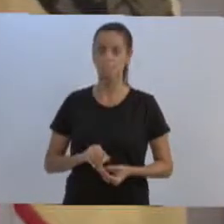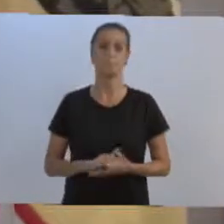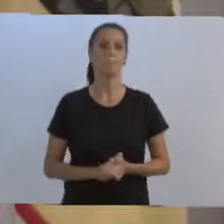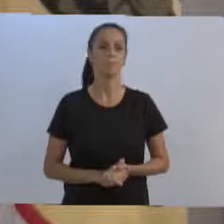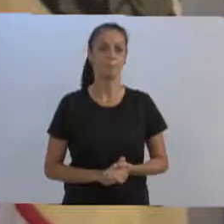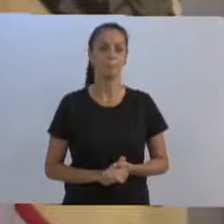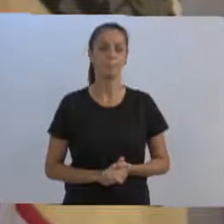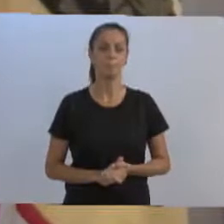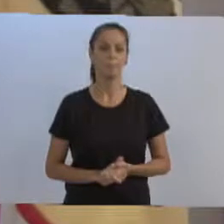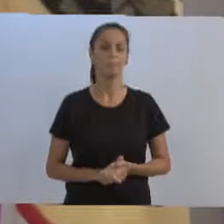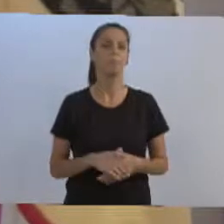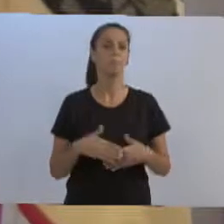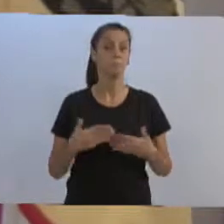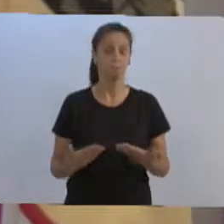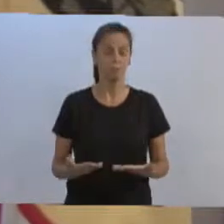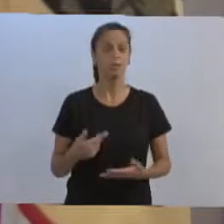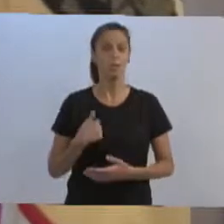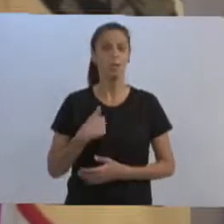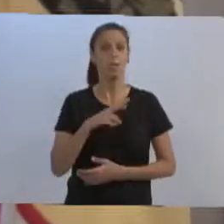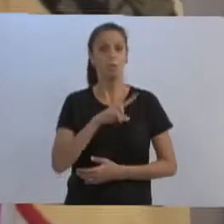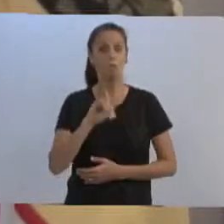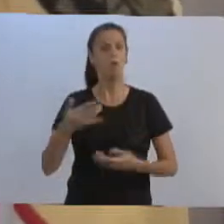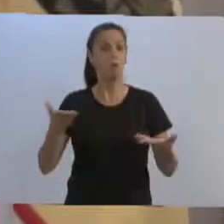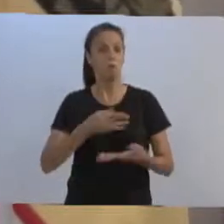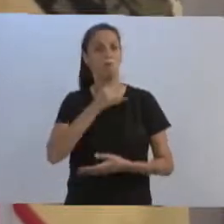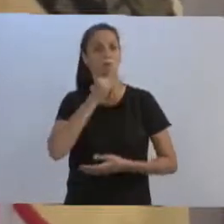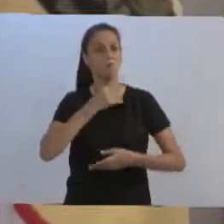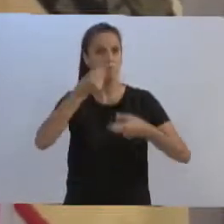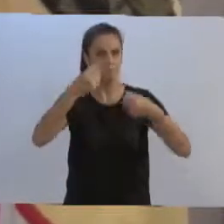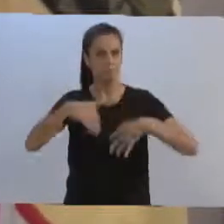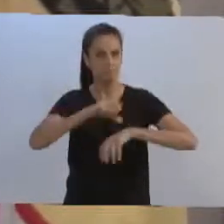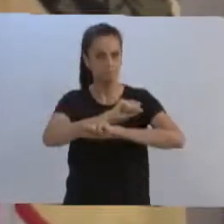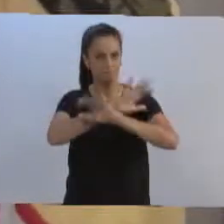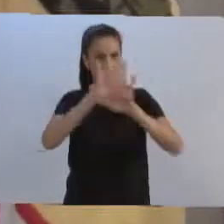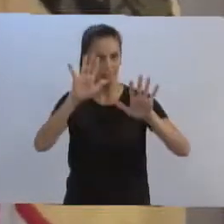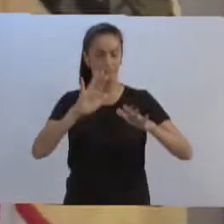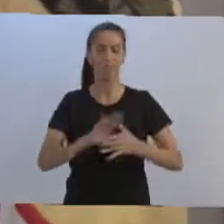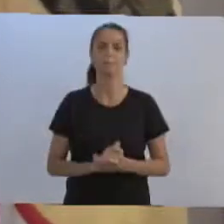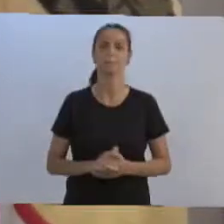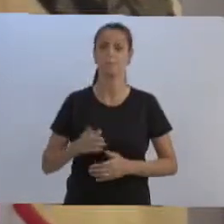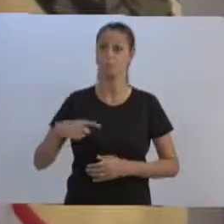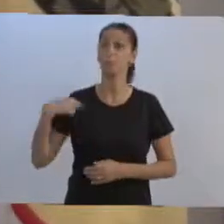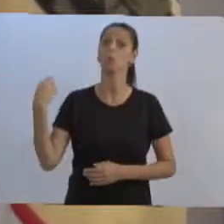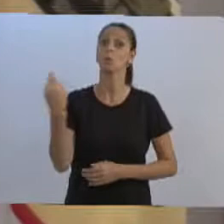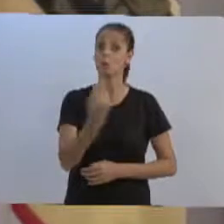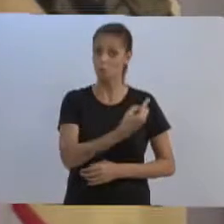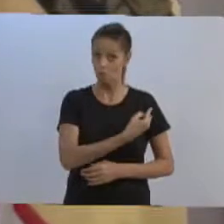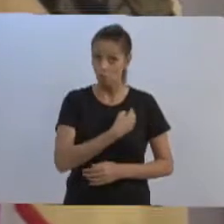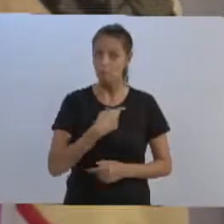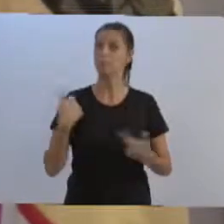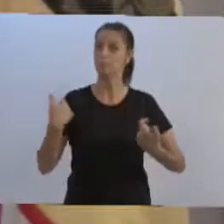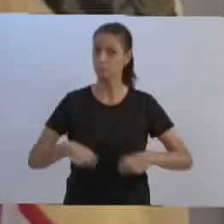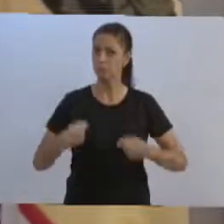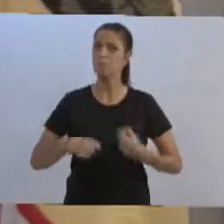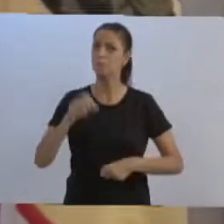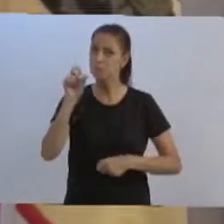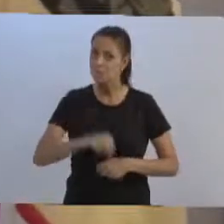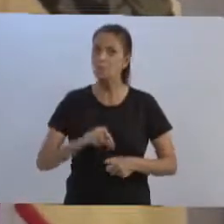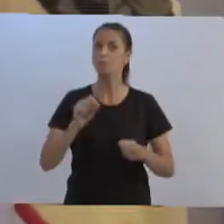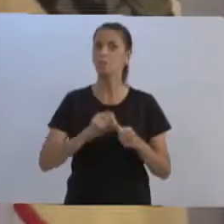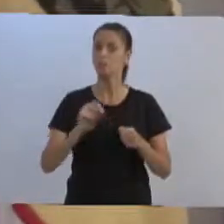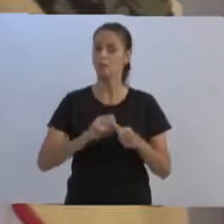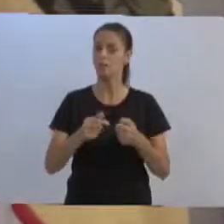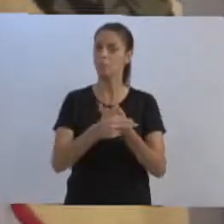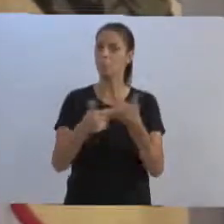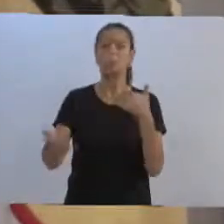já colocou. E eu vou usar um exemplo. Então, nós temos algo a ser feito. Pode ser lá